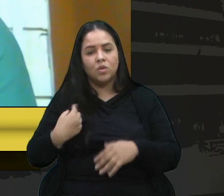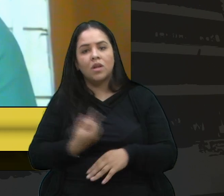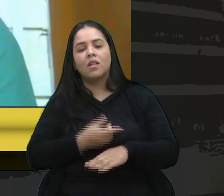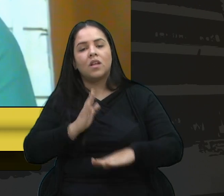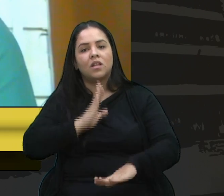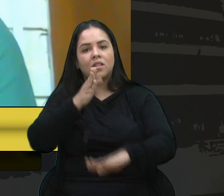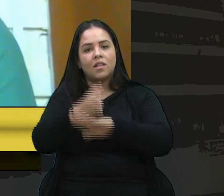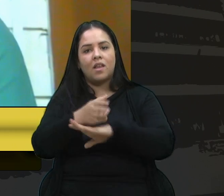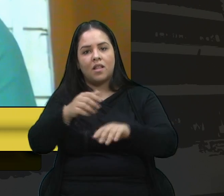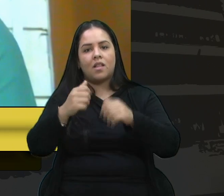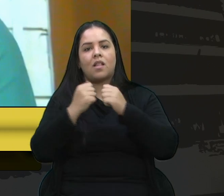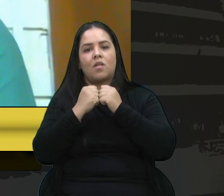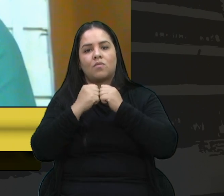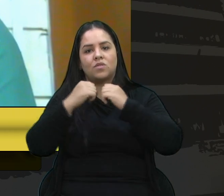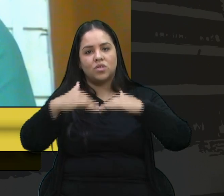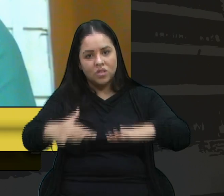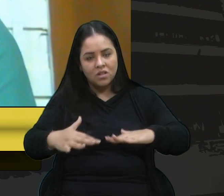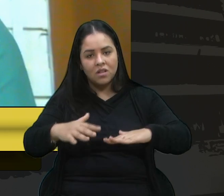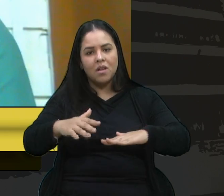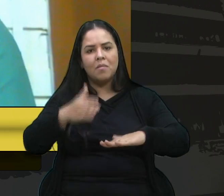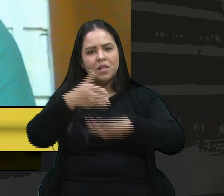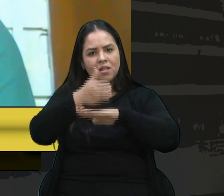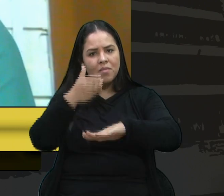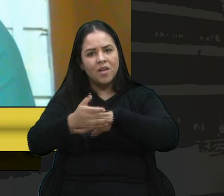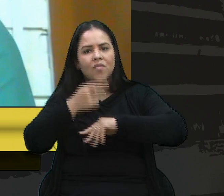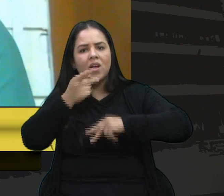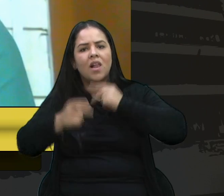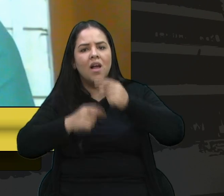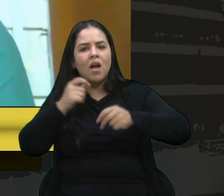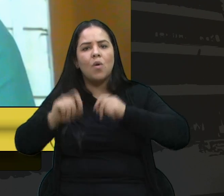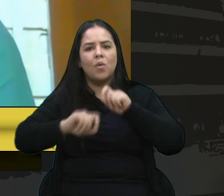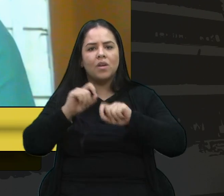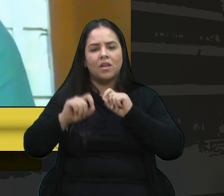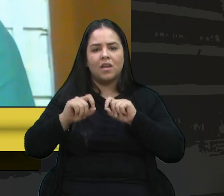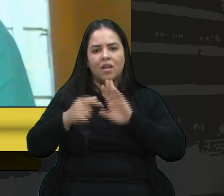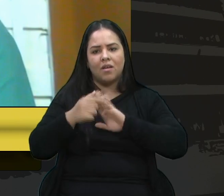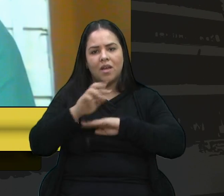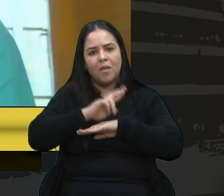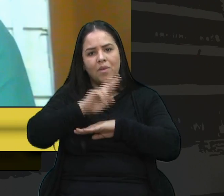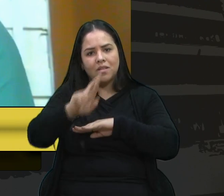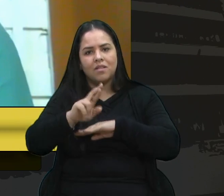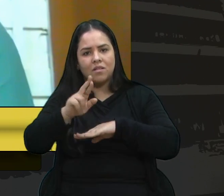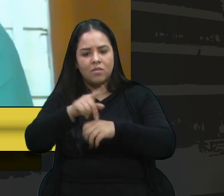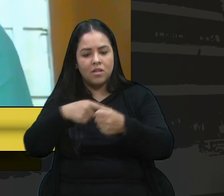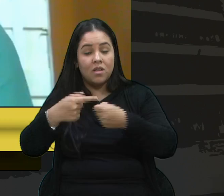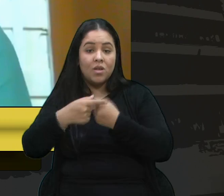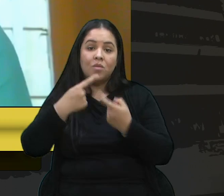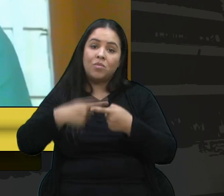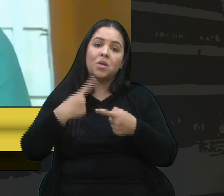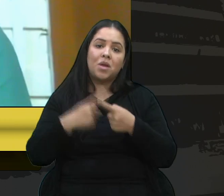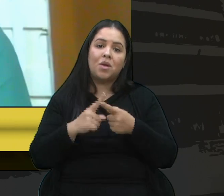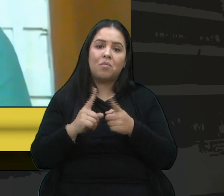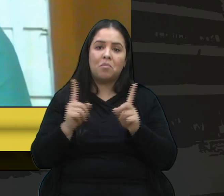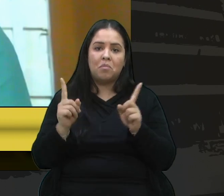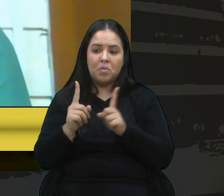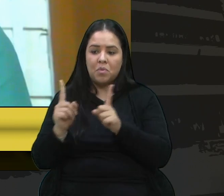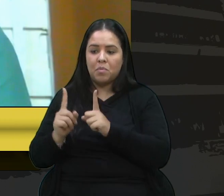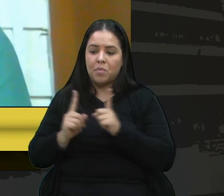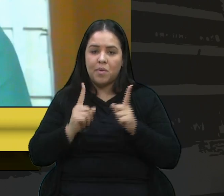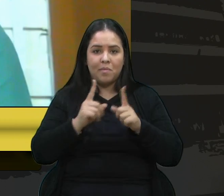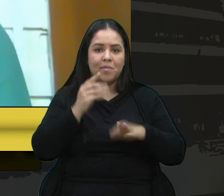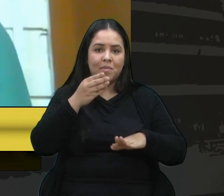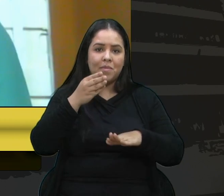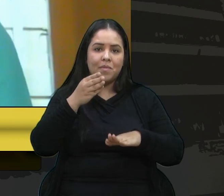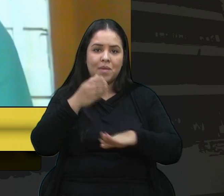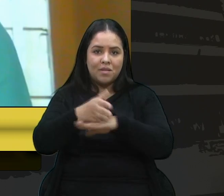audiência, participar e falar um pouco em nome da nossa cidade, já que provavelmente serão poucas pessoas que conseguirão acessar,